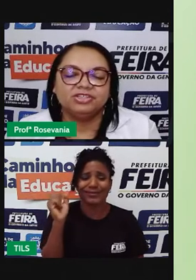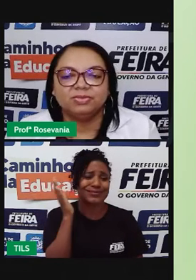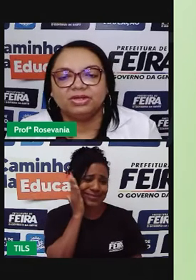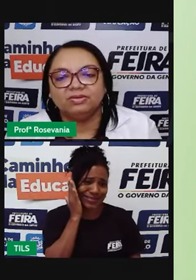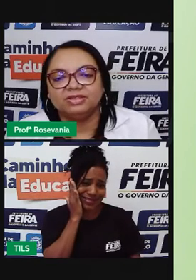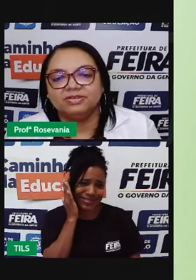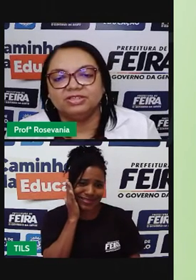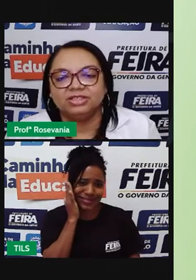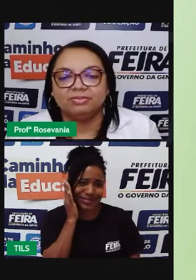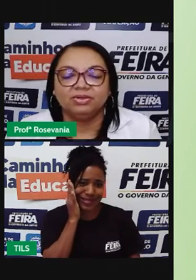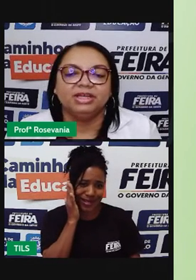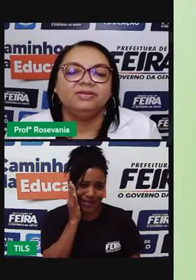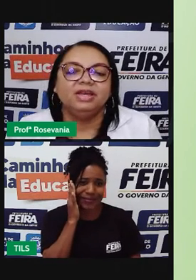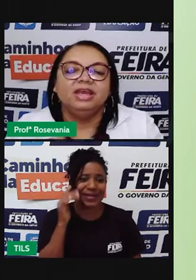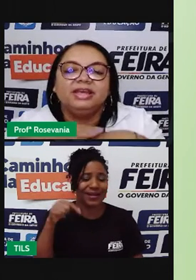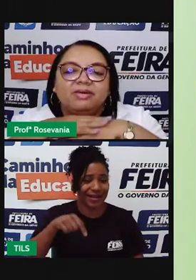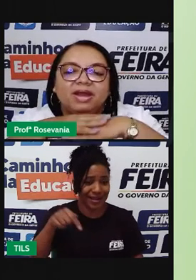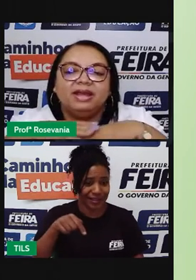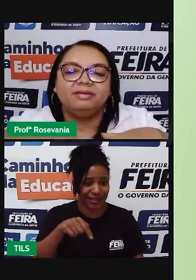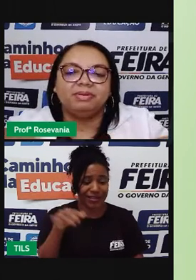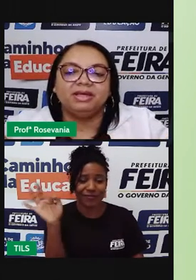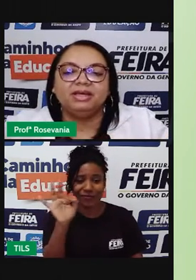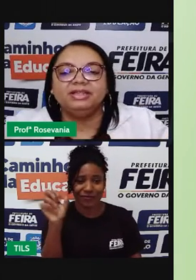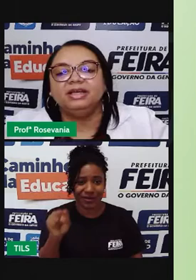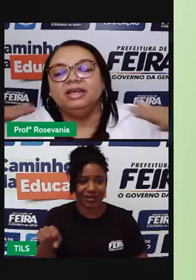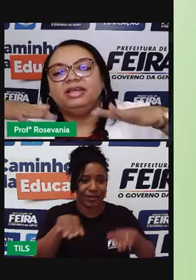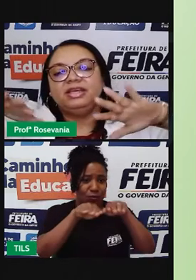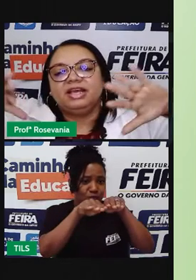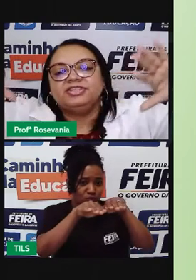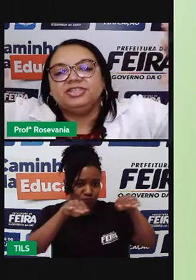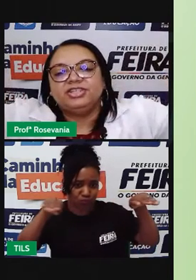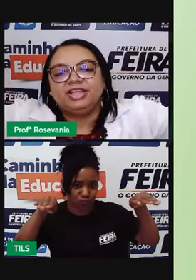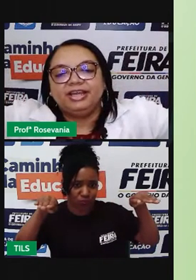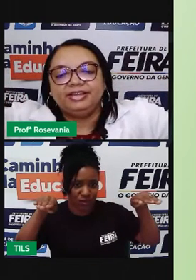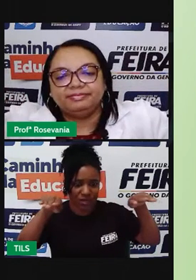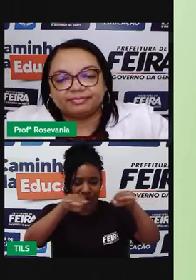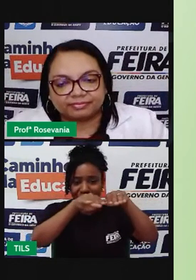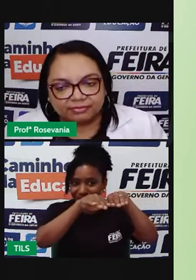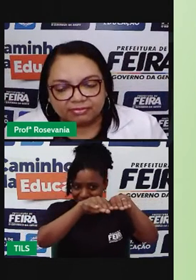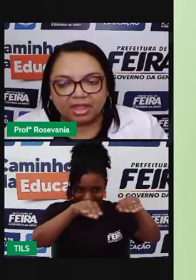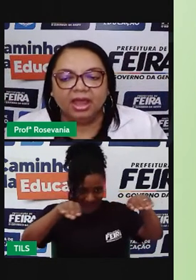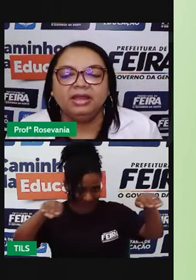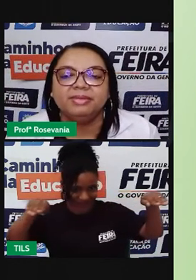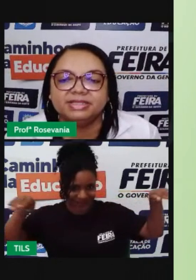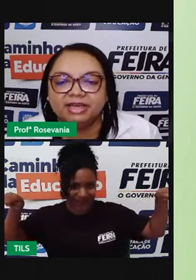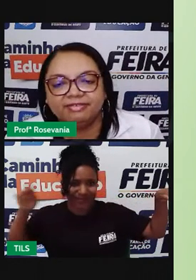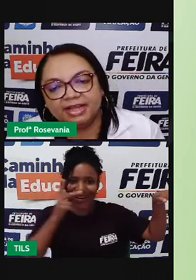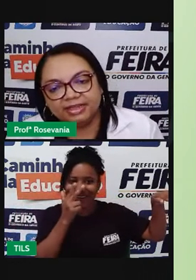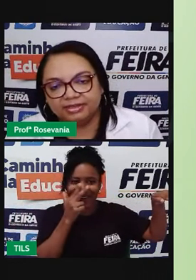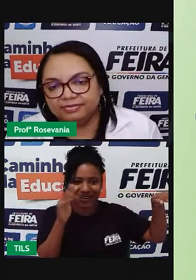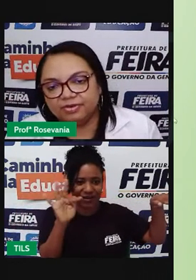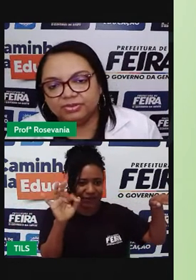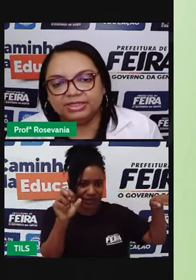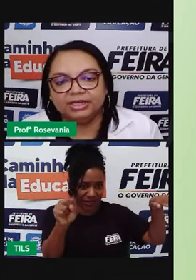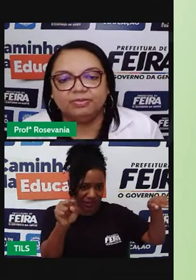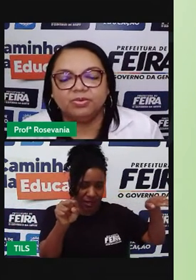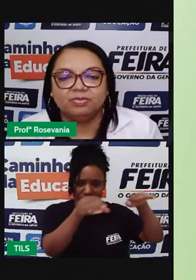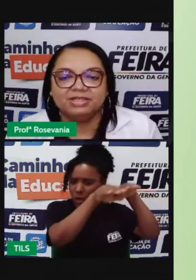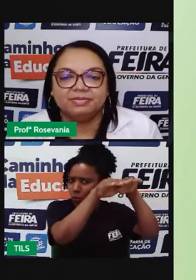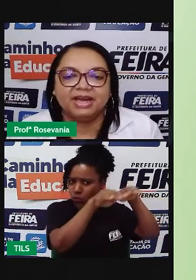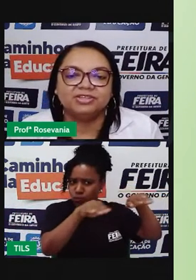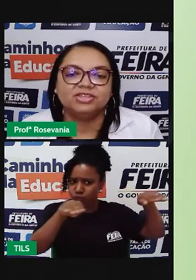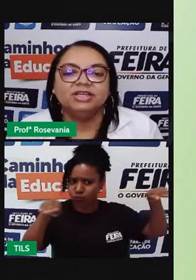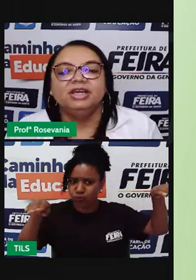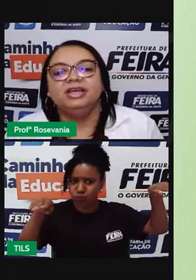também que a gente mora numa zona de tabuleiro, que é uma área plana, em que a gente tem a área mais elevada em volta, né, um